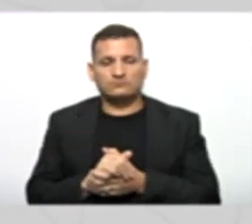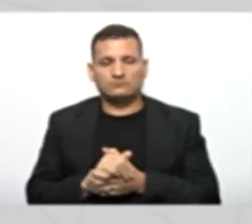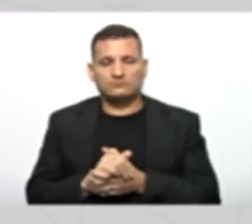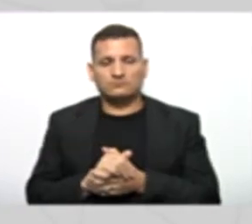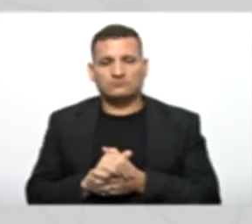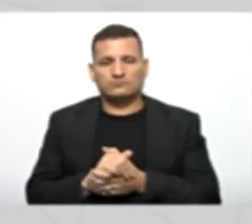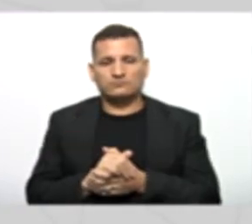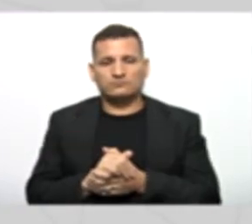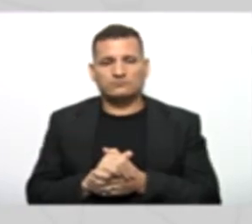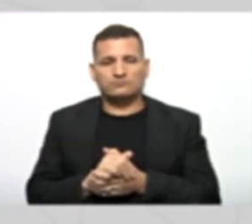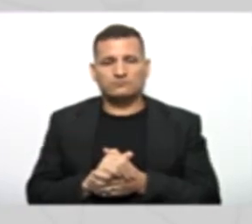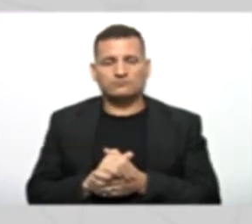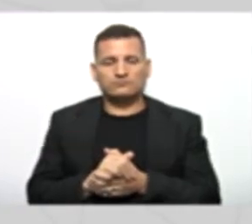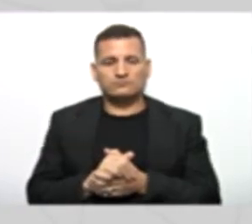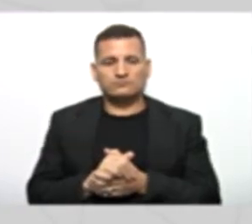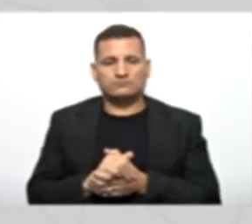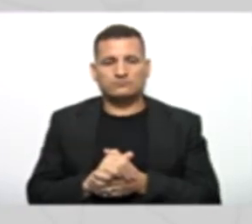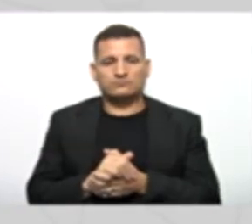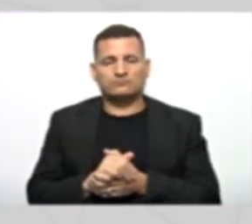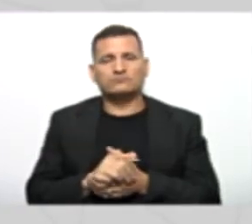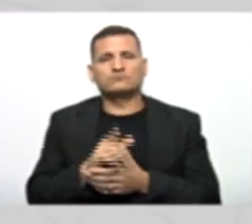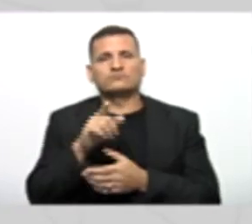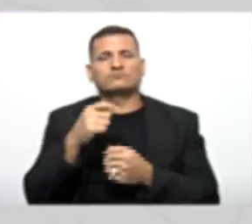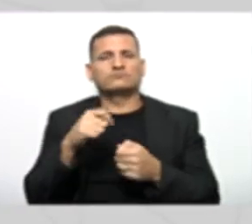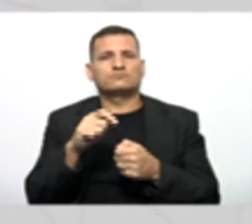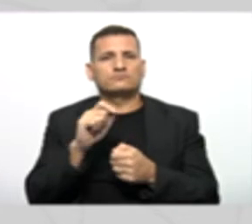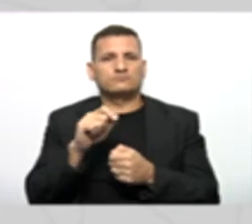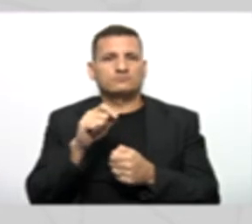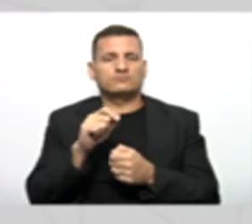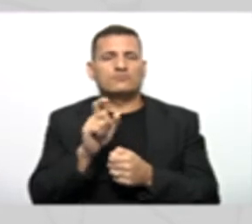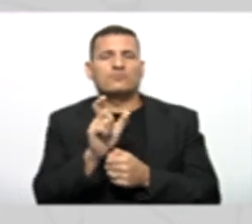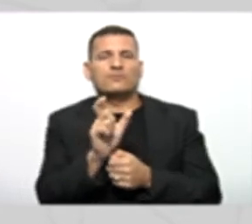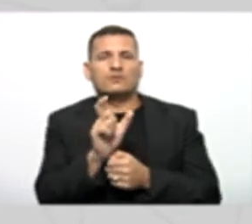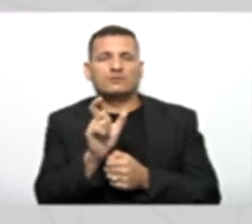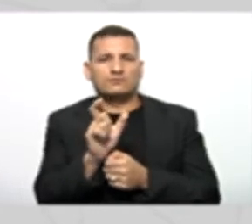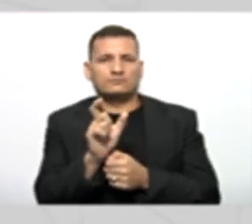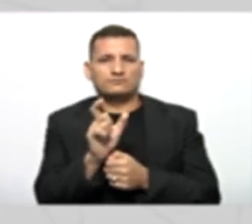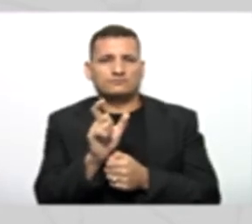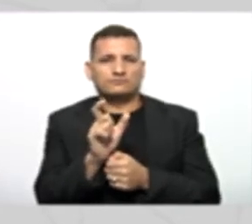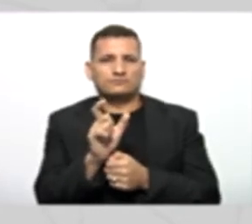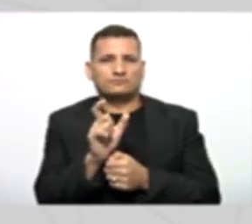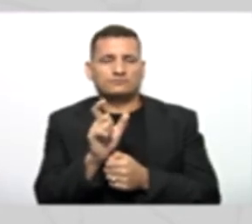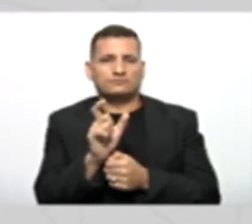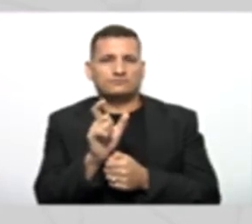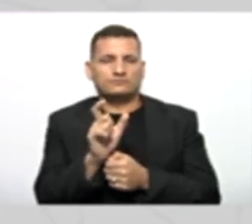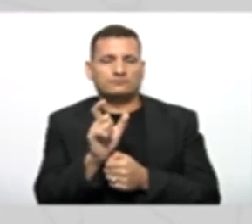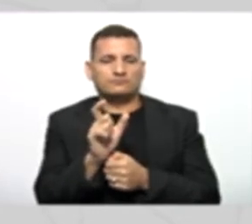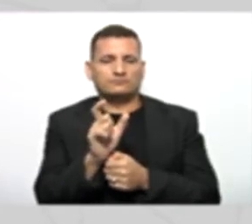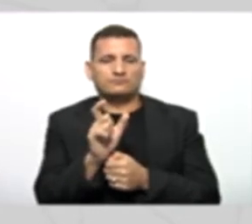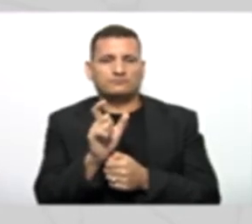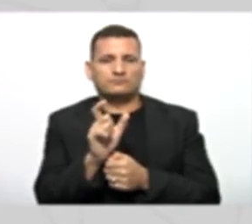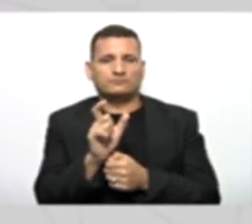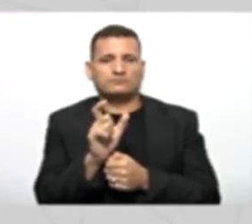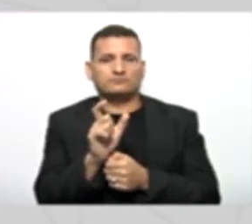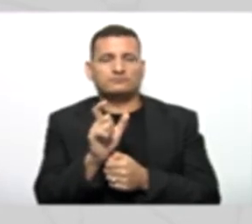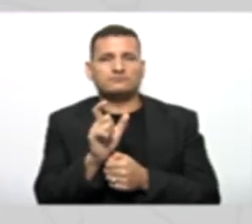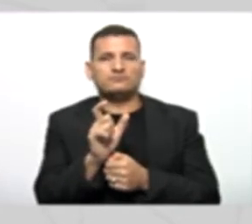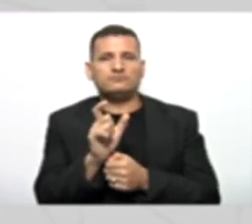Pessoa física Então você precisa fazer o que? Qual que a palavrinha Que vai estar lá na prova De vocês? Vocês precisam